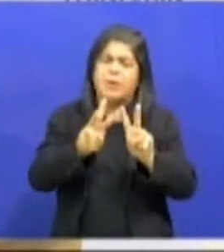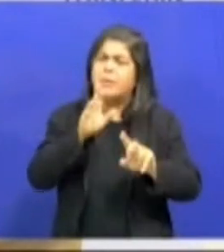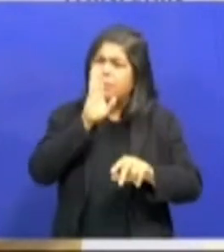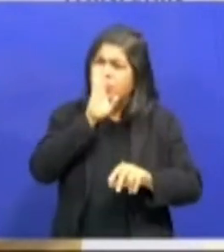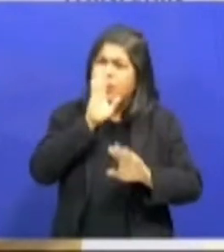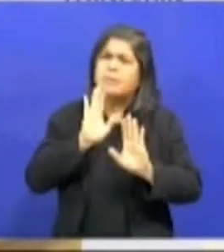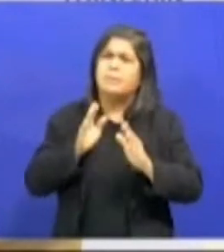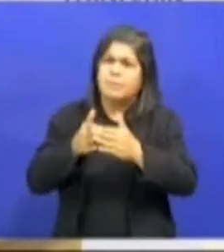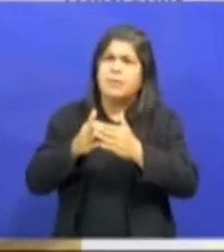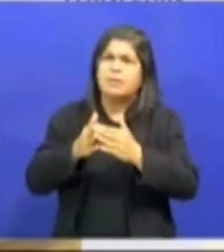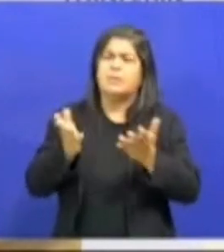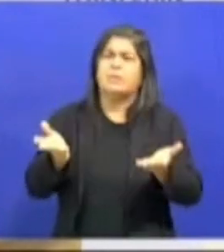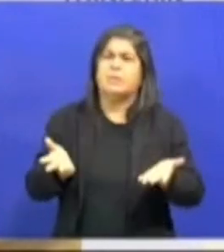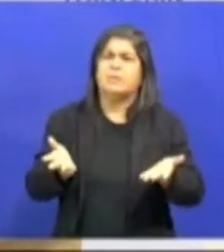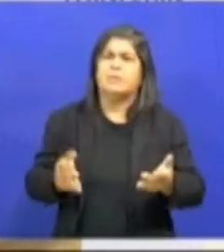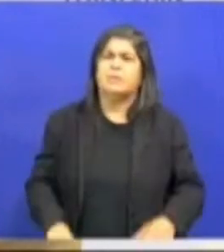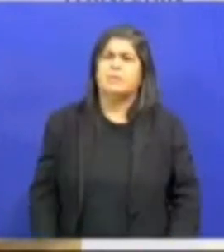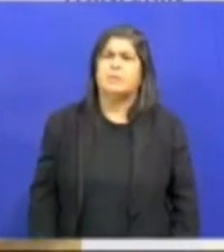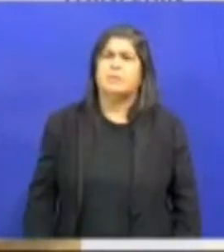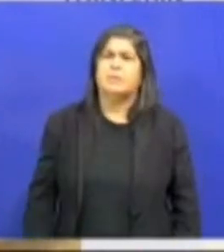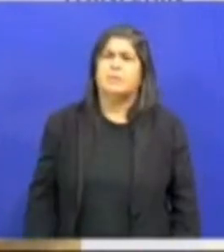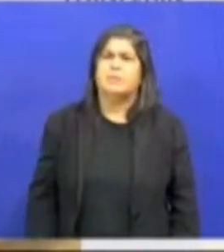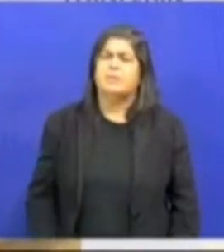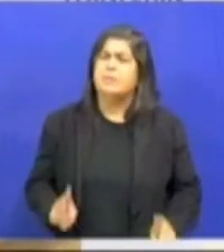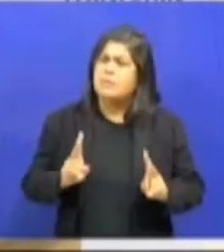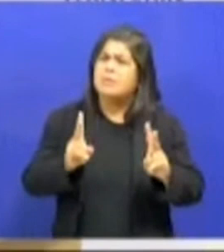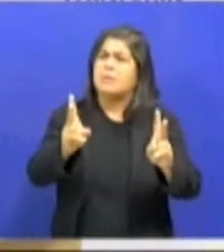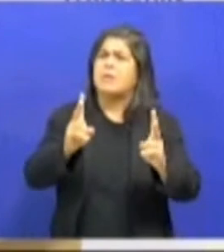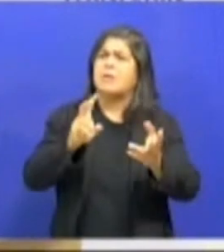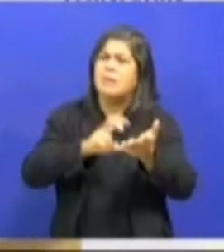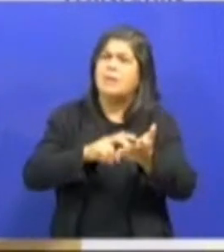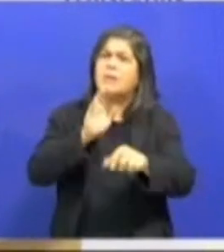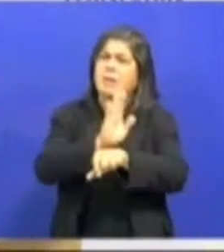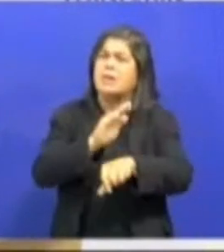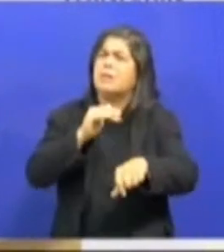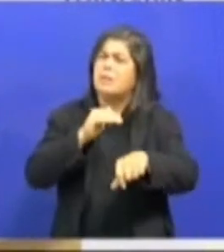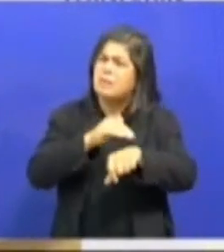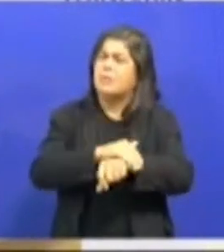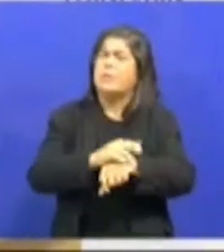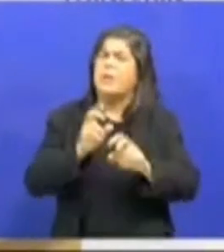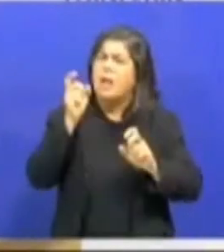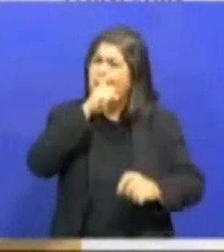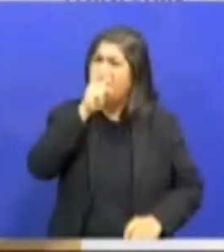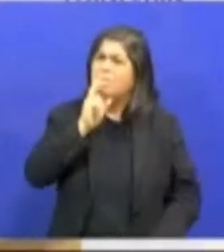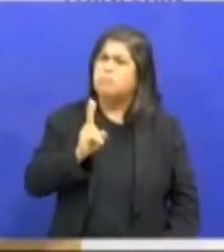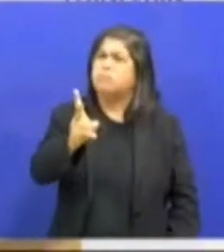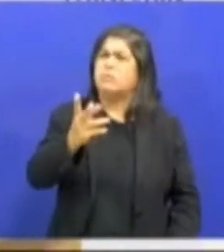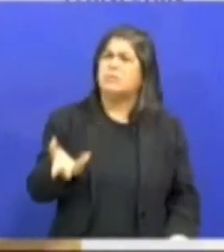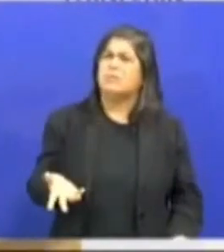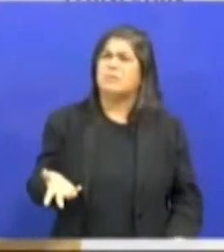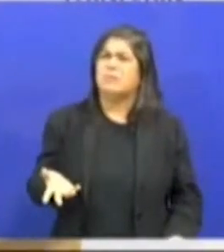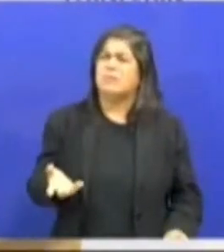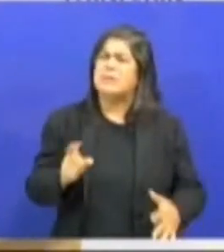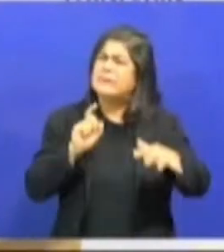O vive diuturnamente falando em verdades, virou fake.